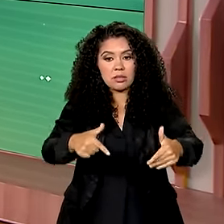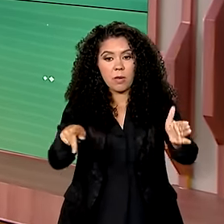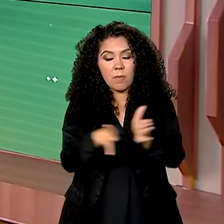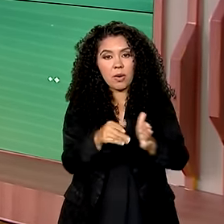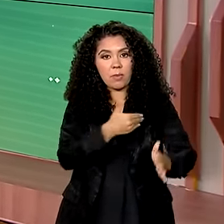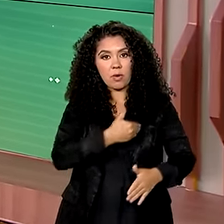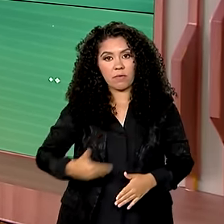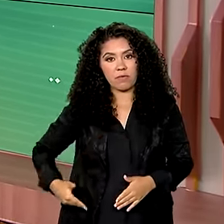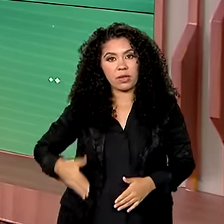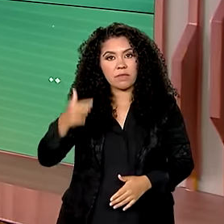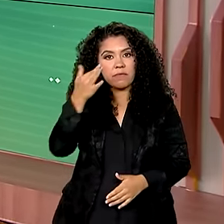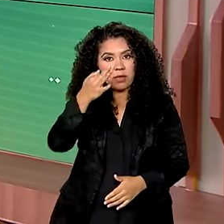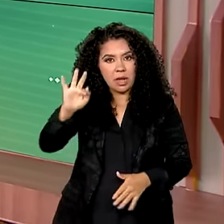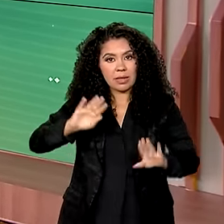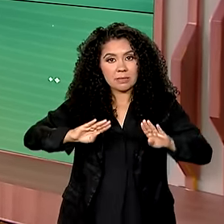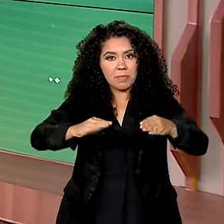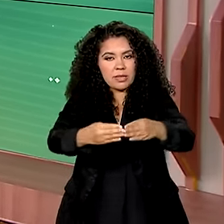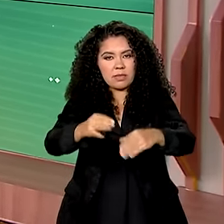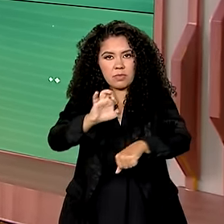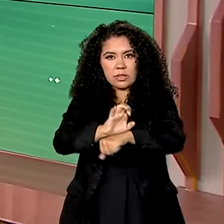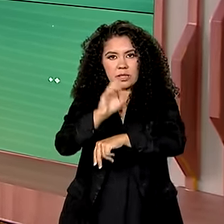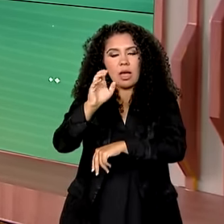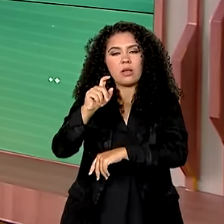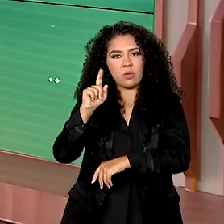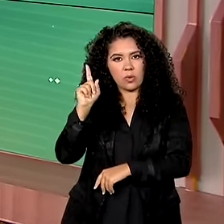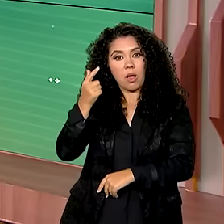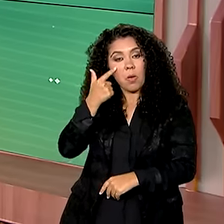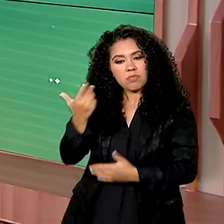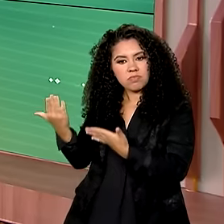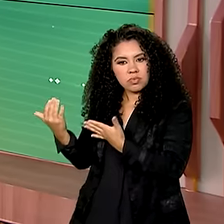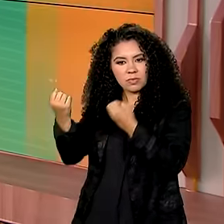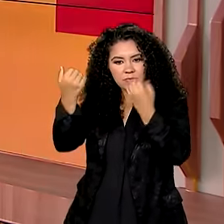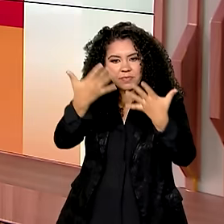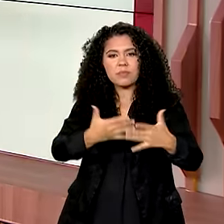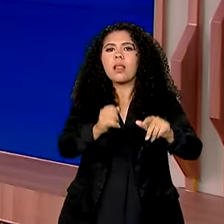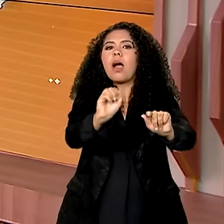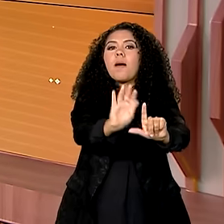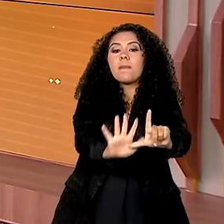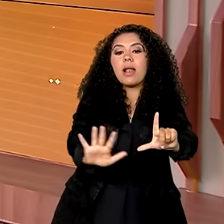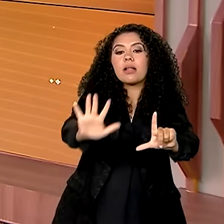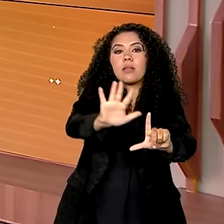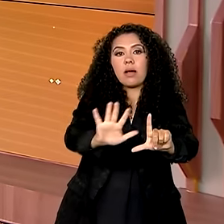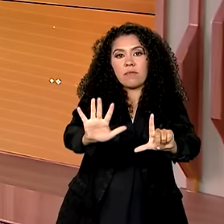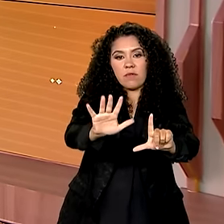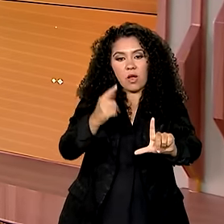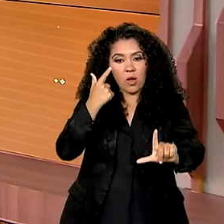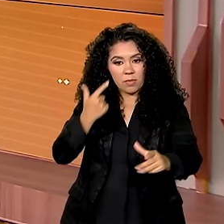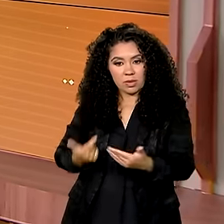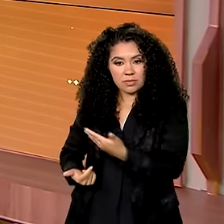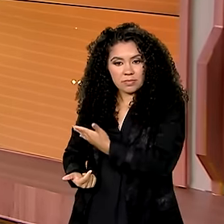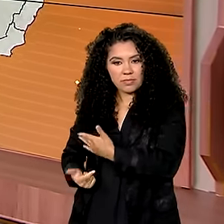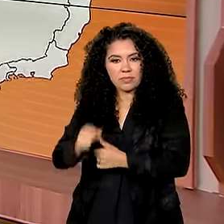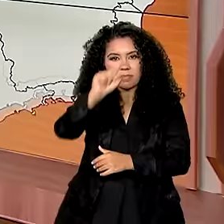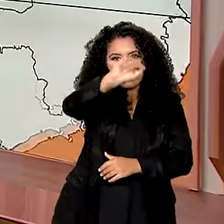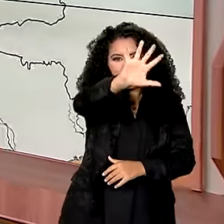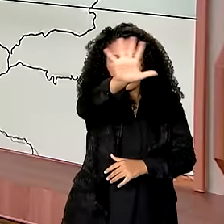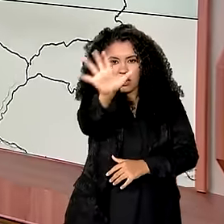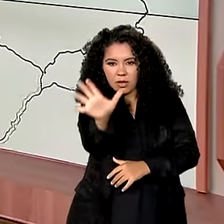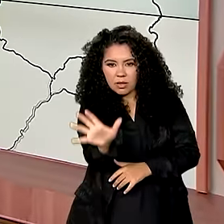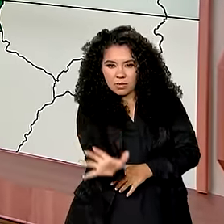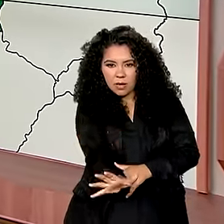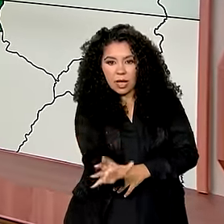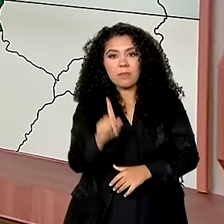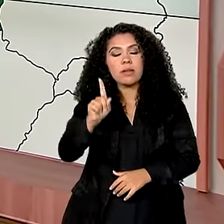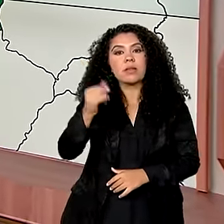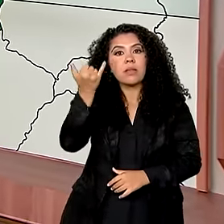lá, na plataforma Comunica.br. Vamos conferir então, a gente vai ver aqui no mapa, que de acordo com o último censo do